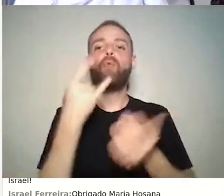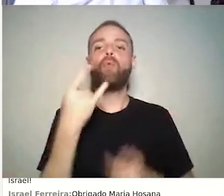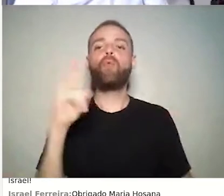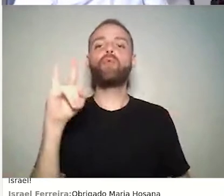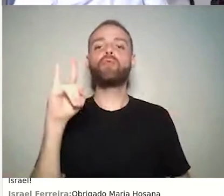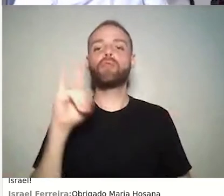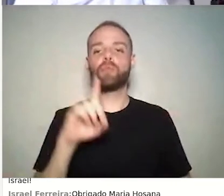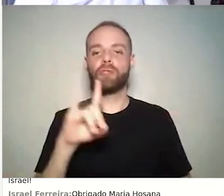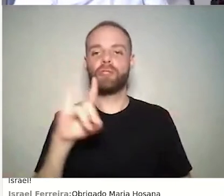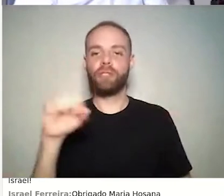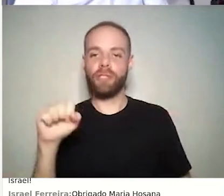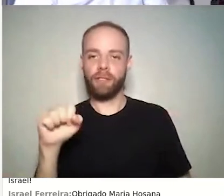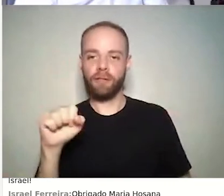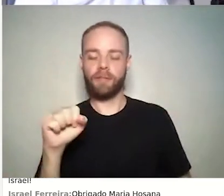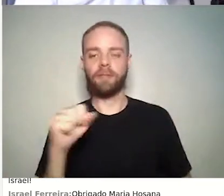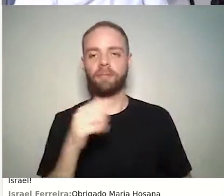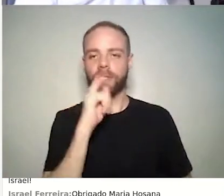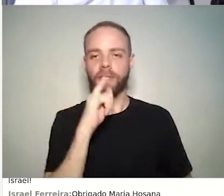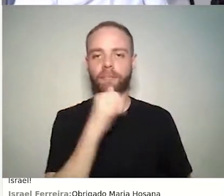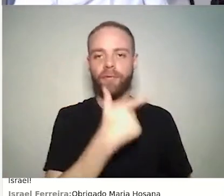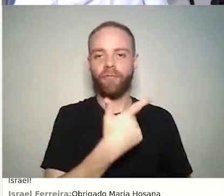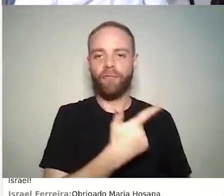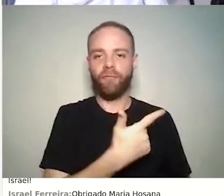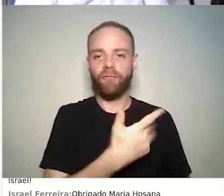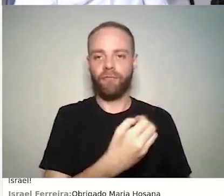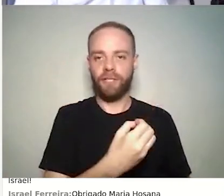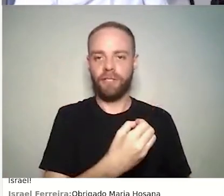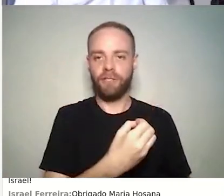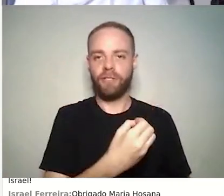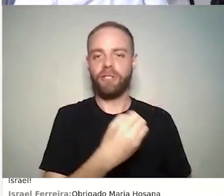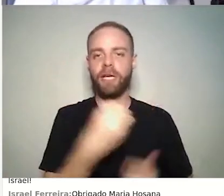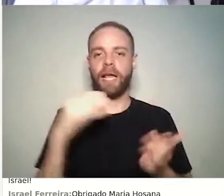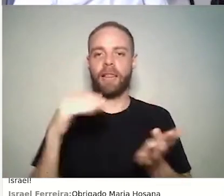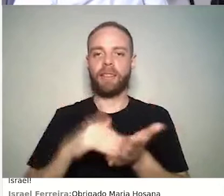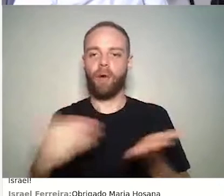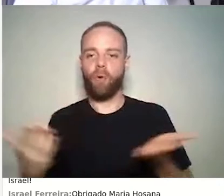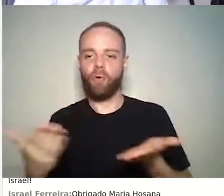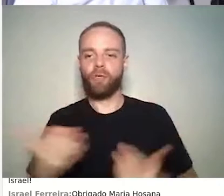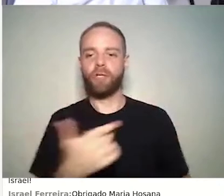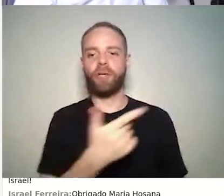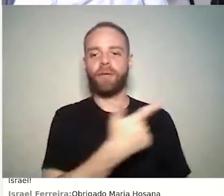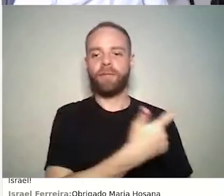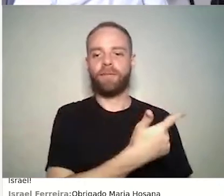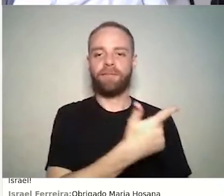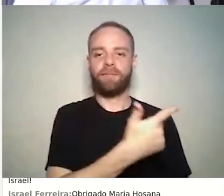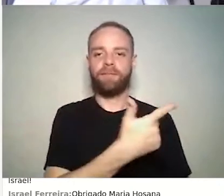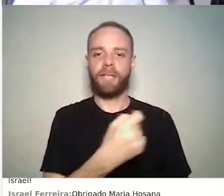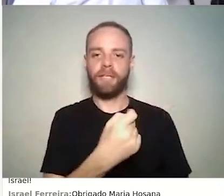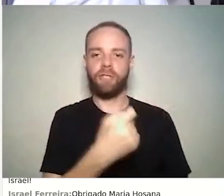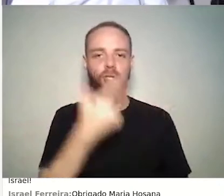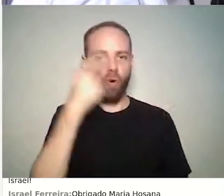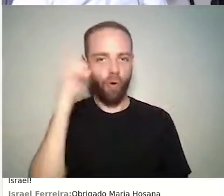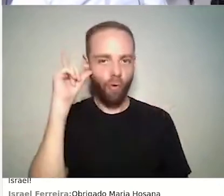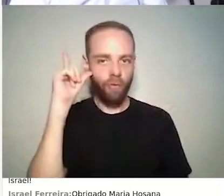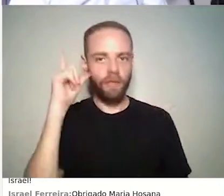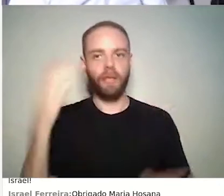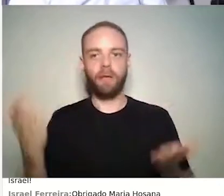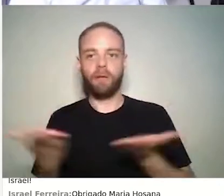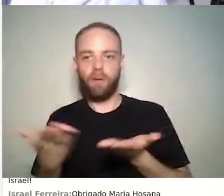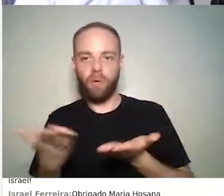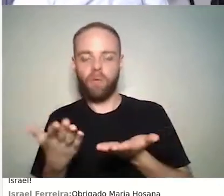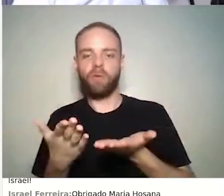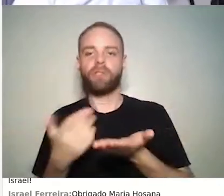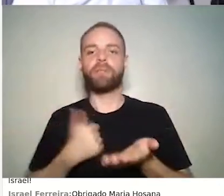vou colocar do dia 20 para hoje, ele, da mesma forma, ele mostra como que